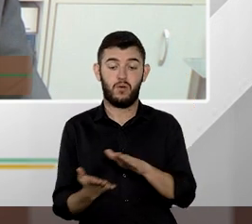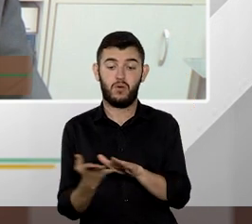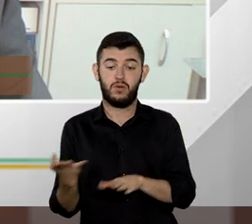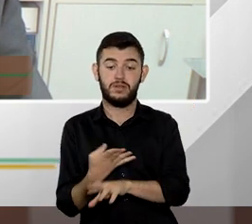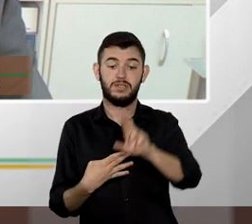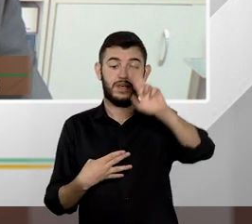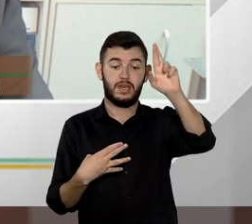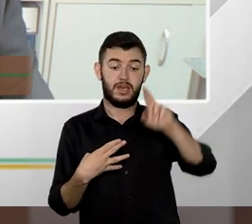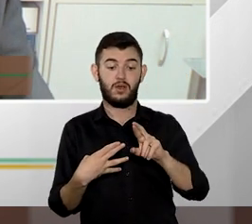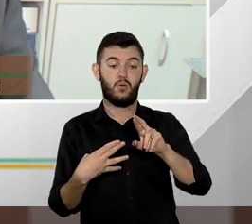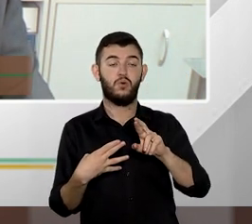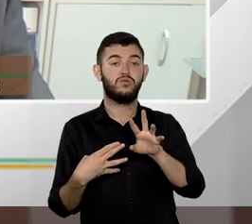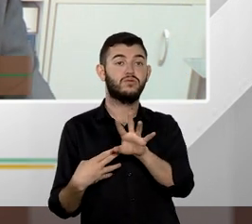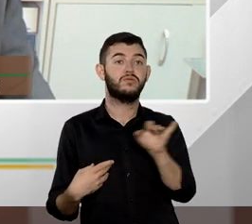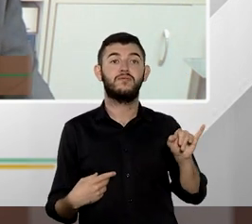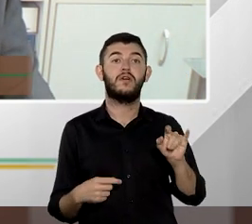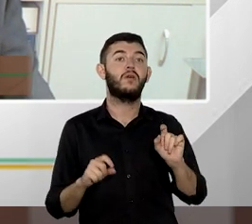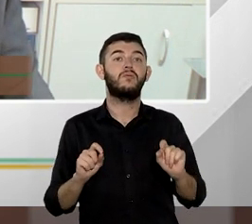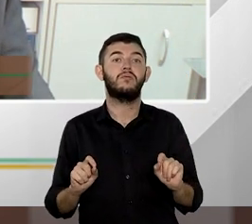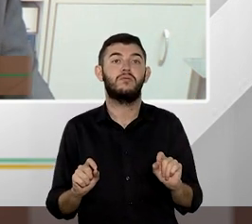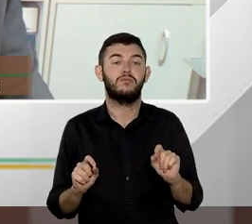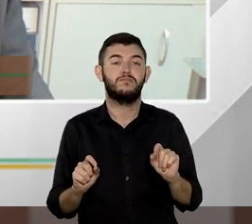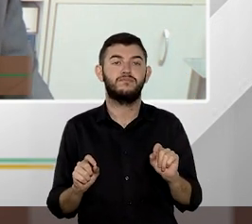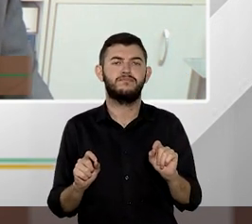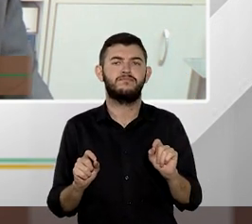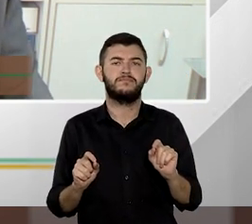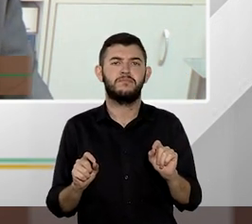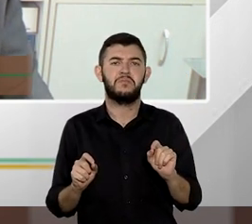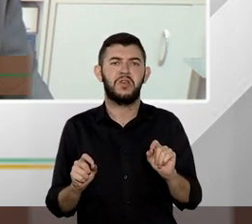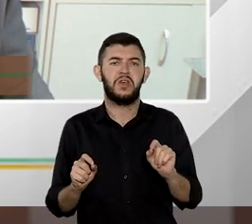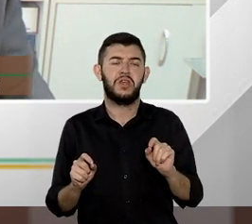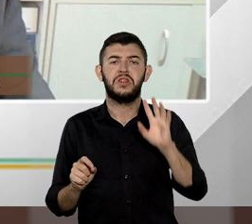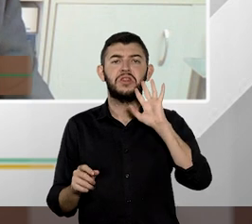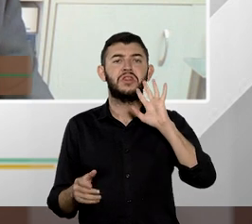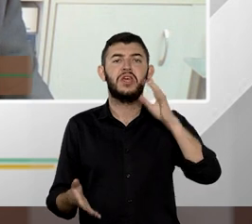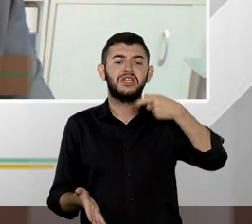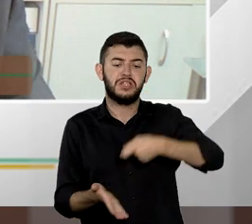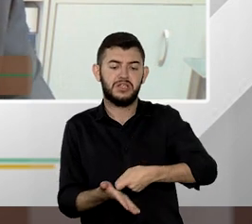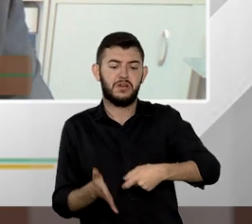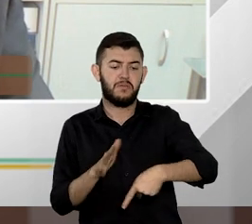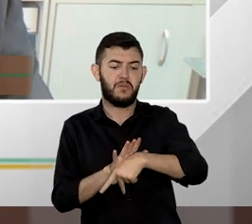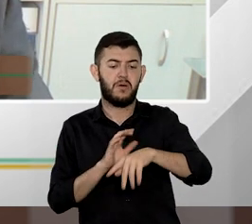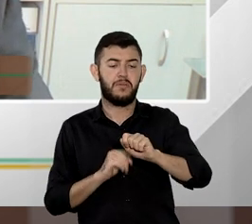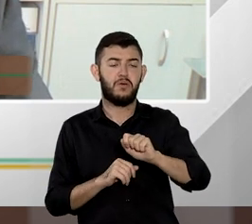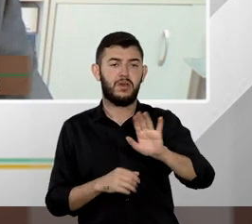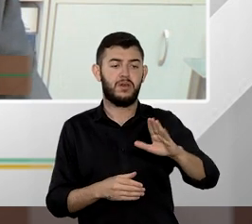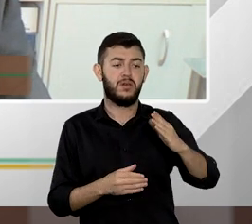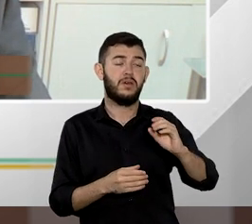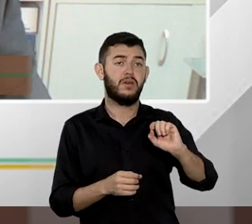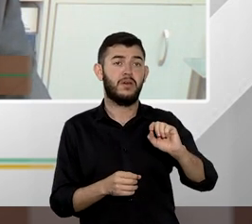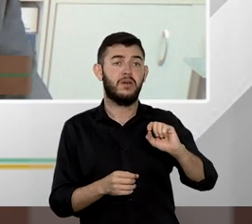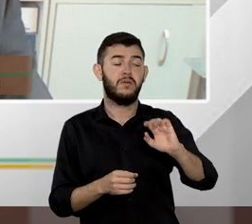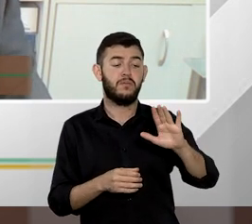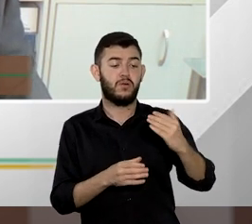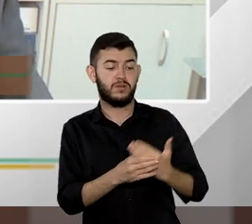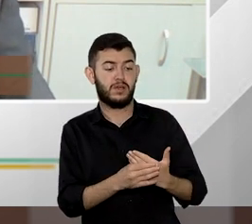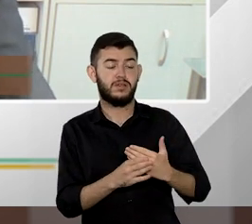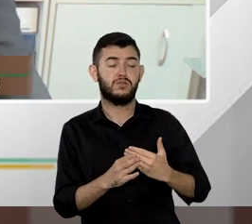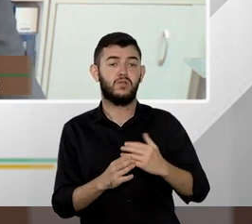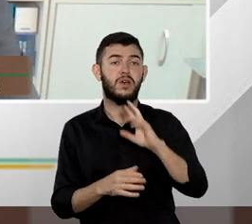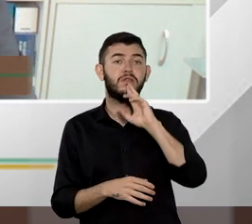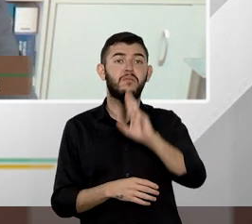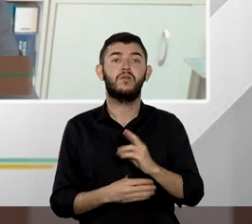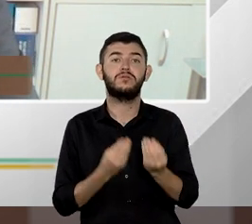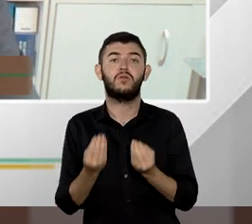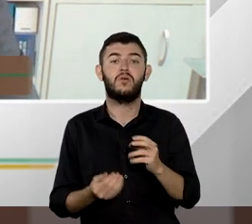que tratem, recursos que impugnem em decisões em ações de acima de 500 salários mínimos teria já